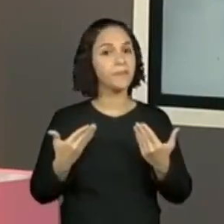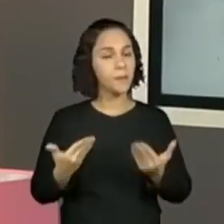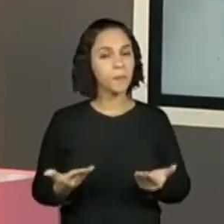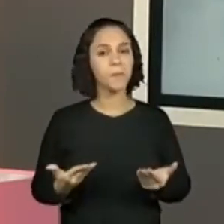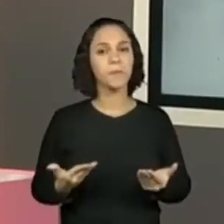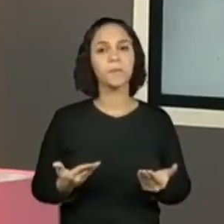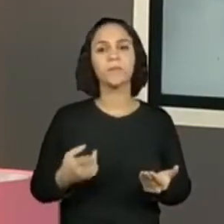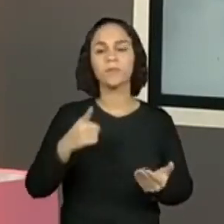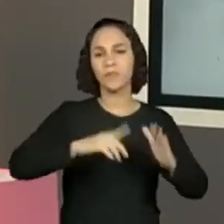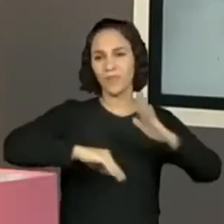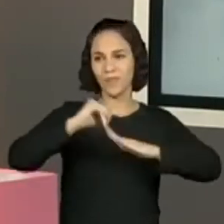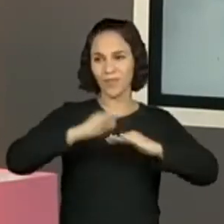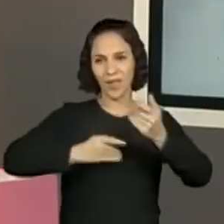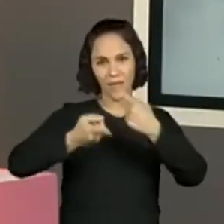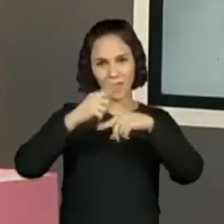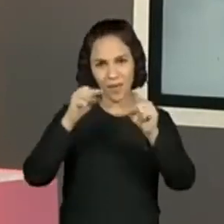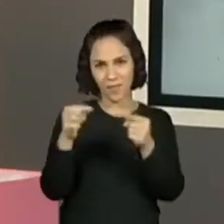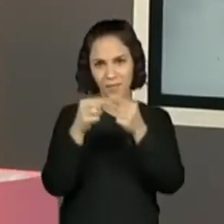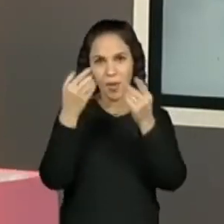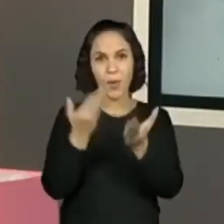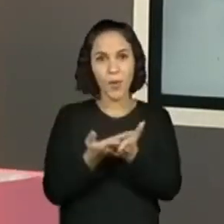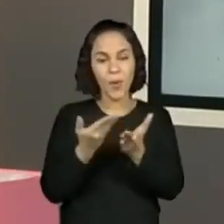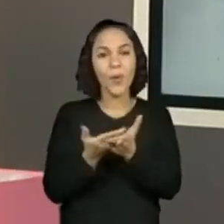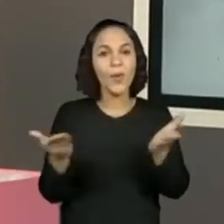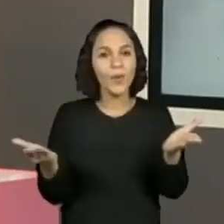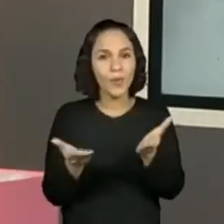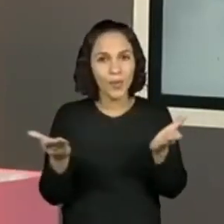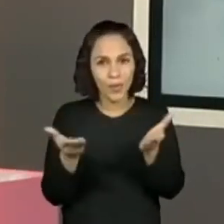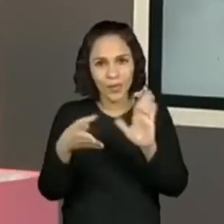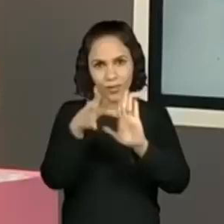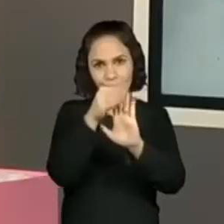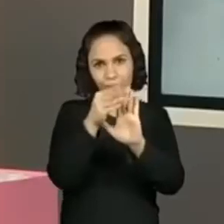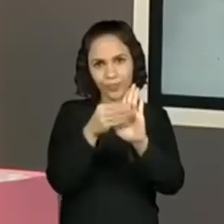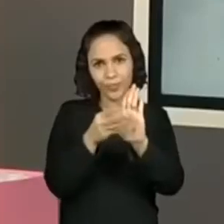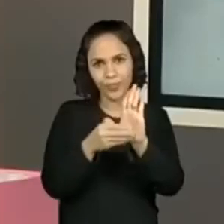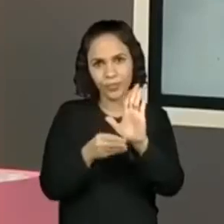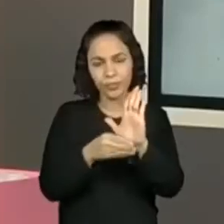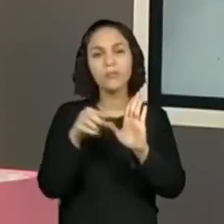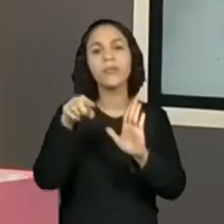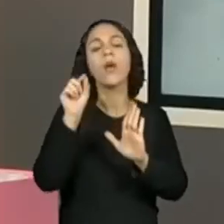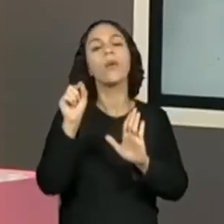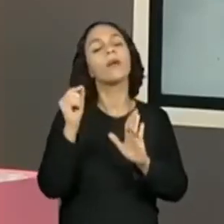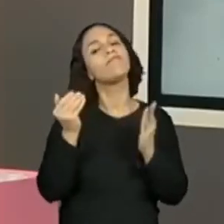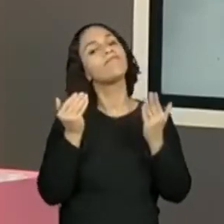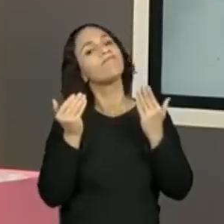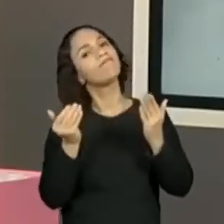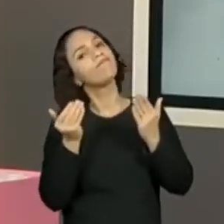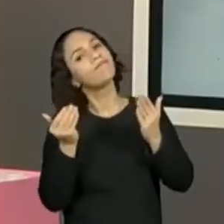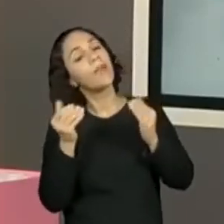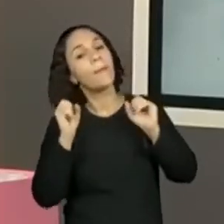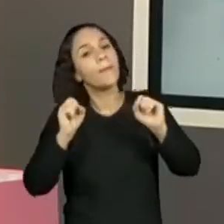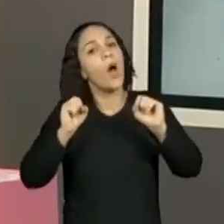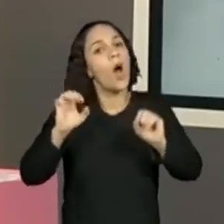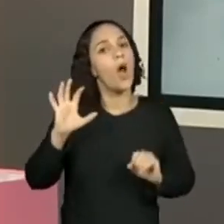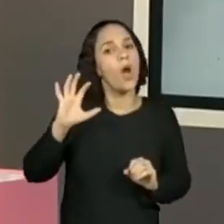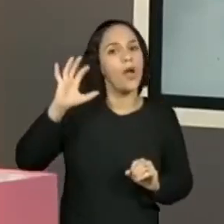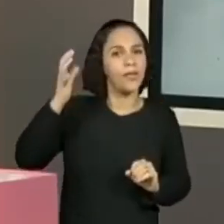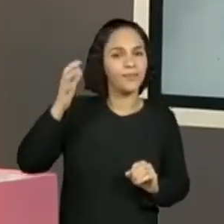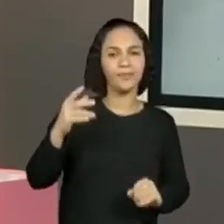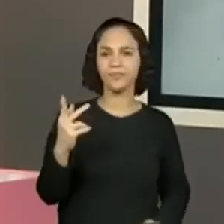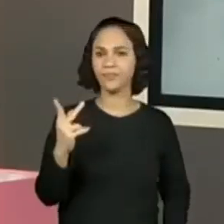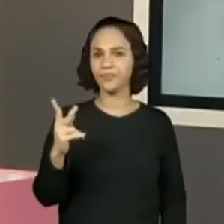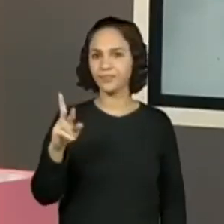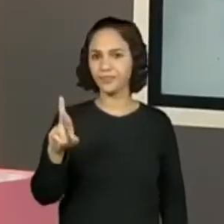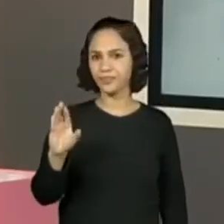habilidade de hoje, do nosso conteúdo de hoje, algum conteúdo sobre probabilidade, existe sim no